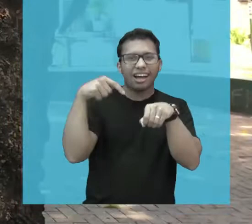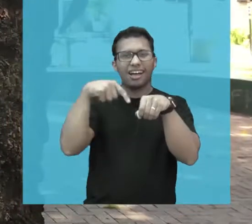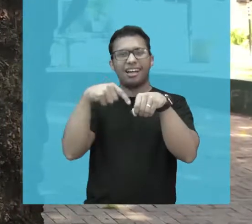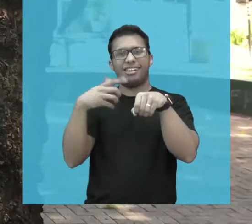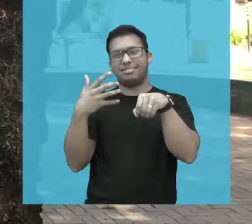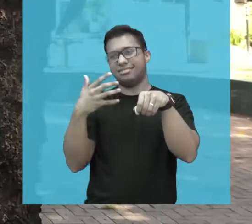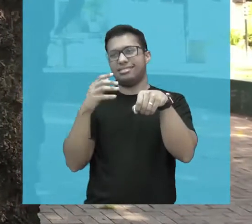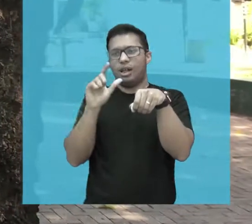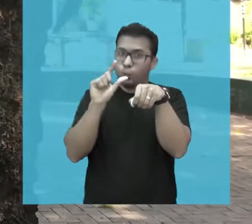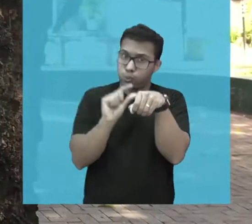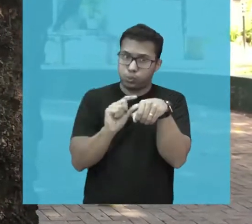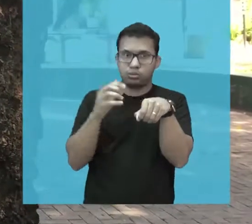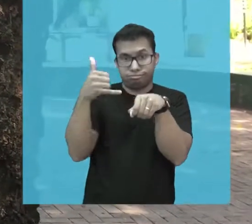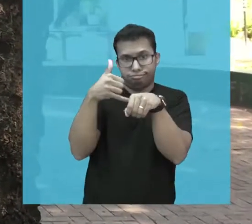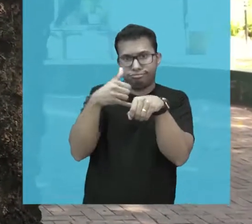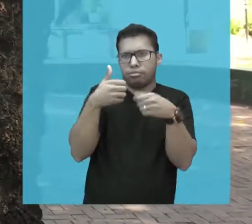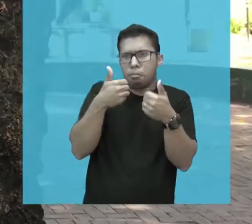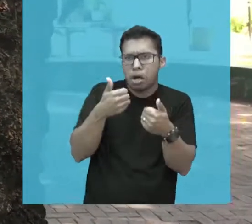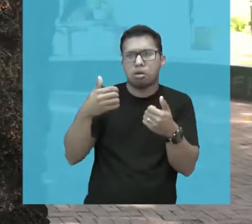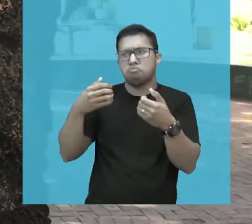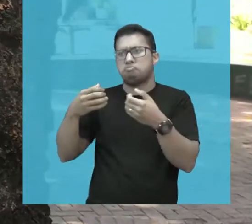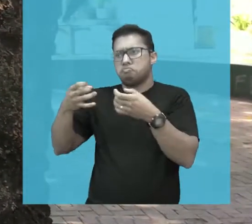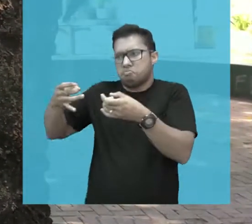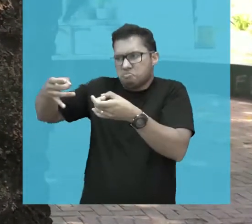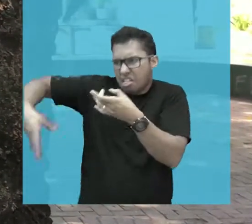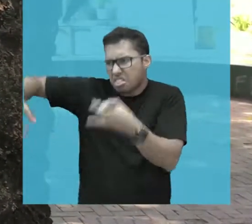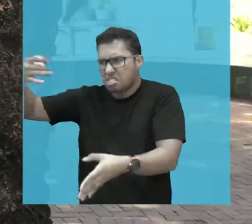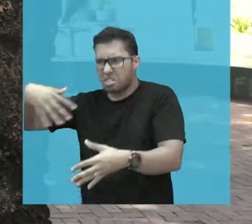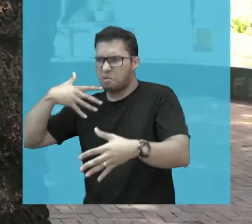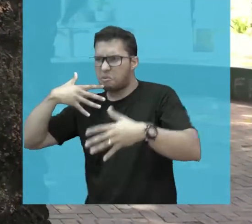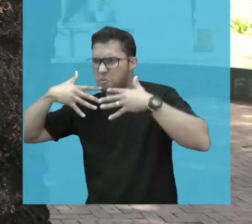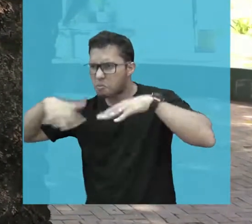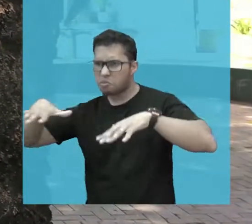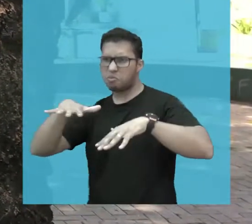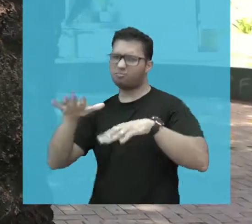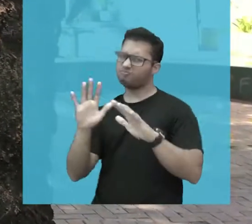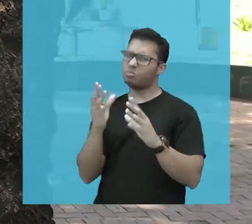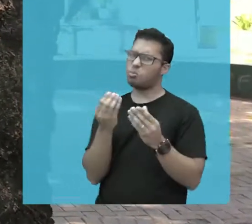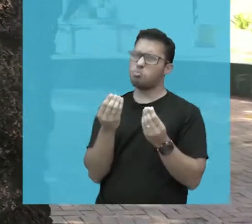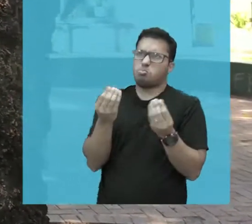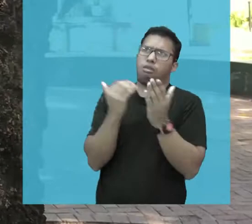hoje em dia, tenham um consumo rediminuído de gasolina ou de diesel, enfim,